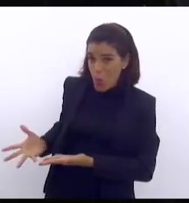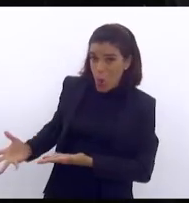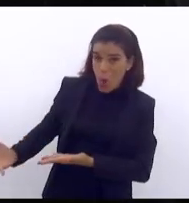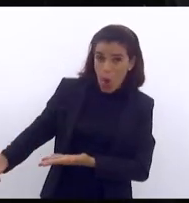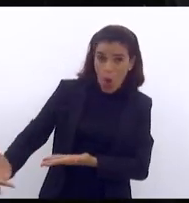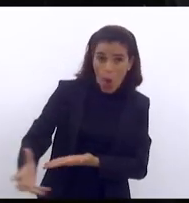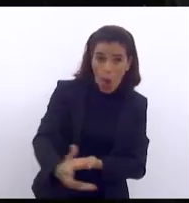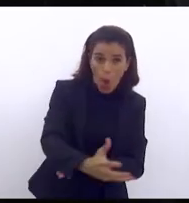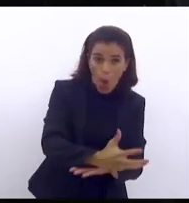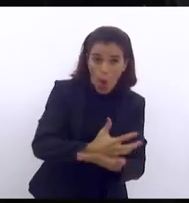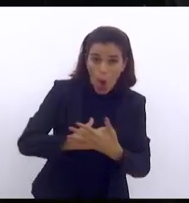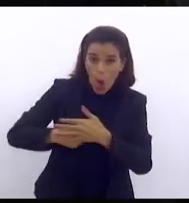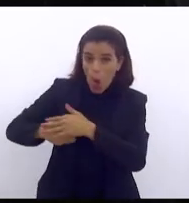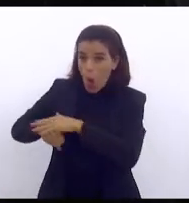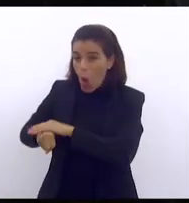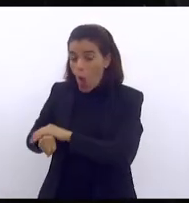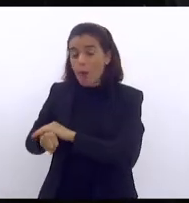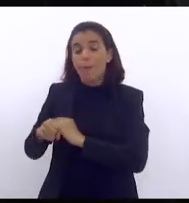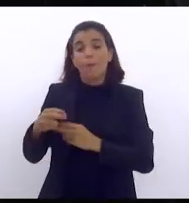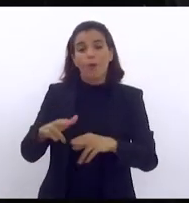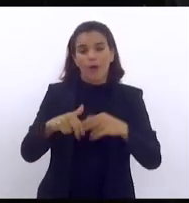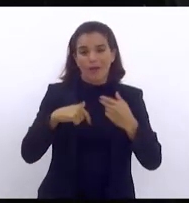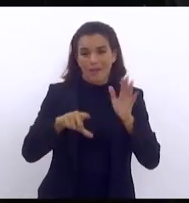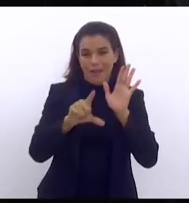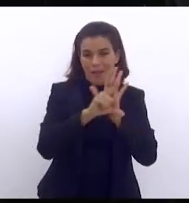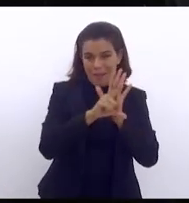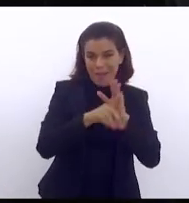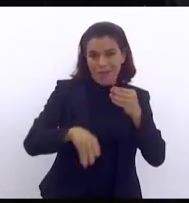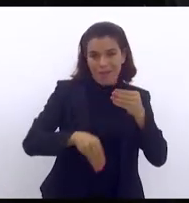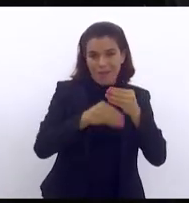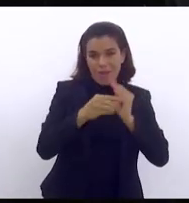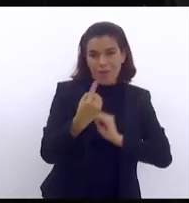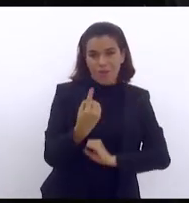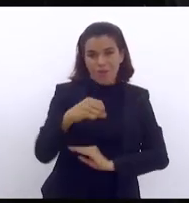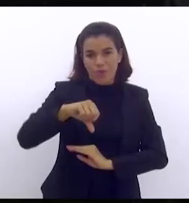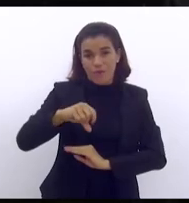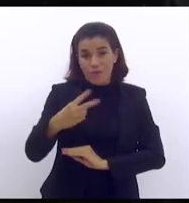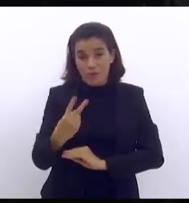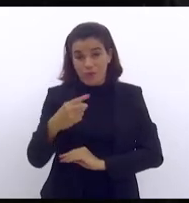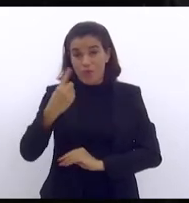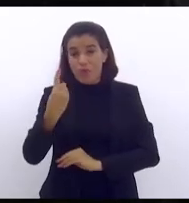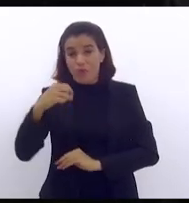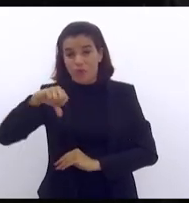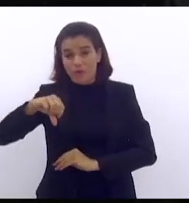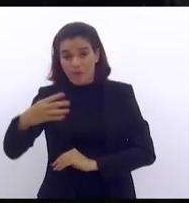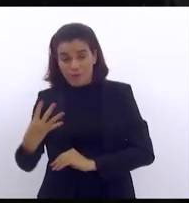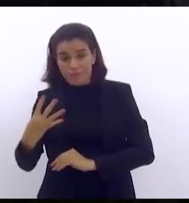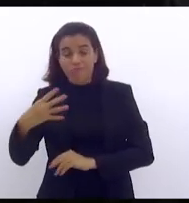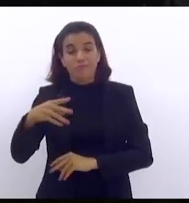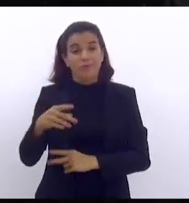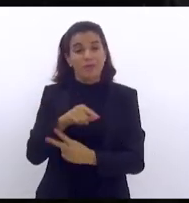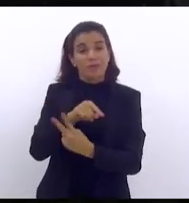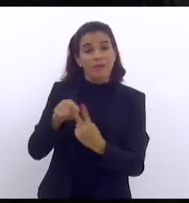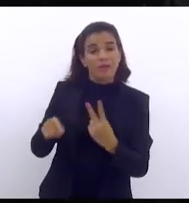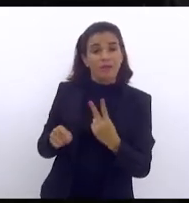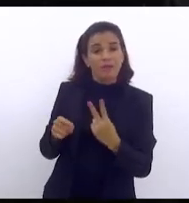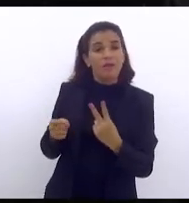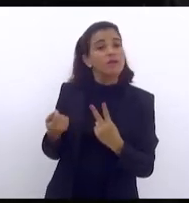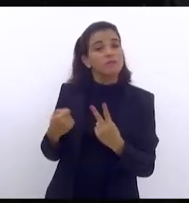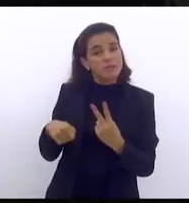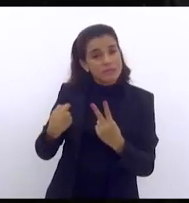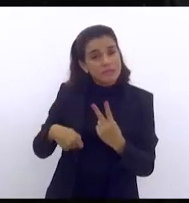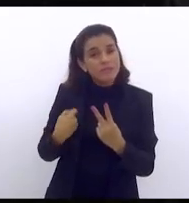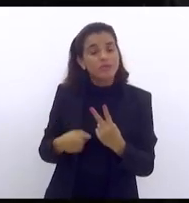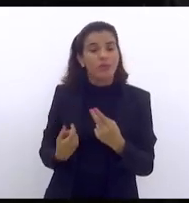caixa com as leis complementares 192 e 194 nós estamos sendo ressarcidos de